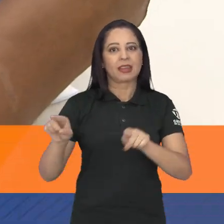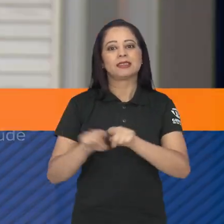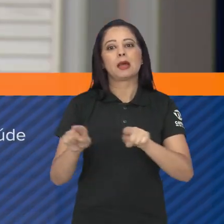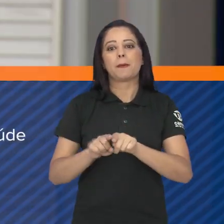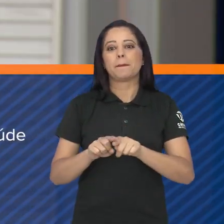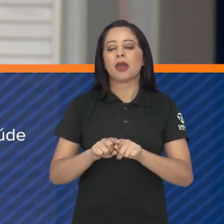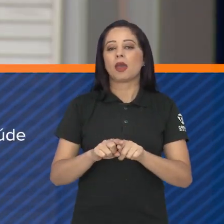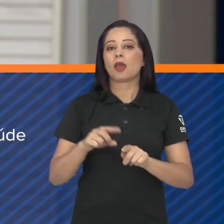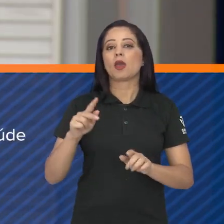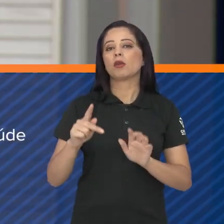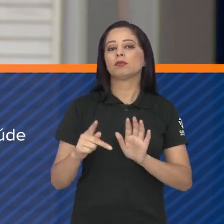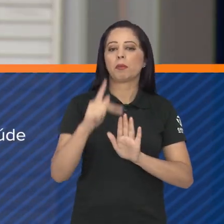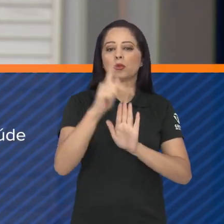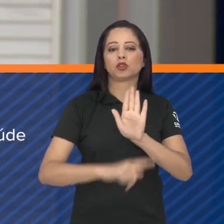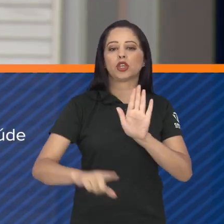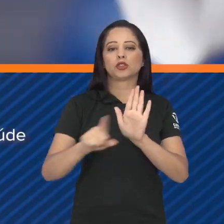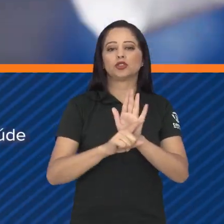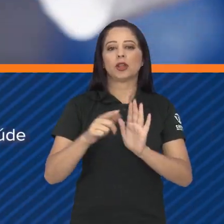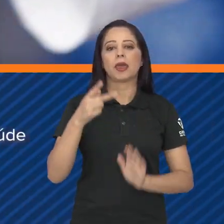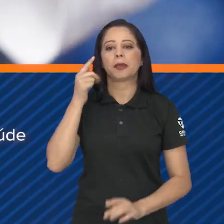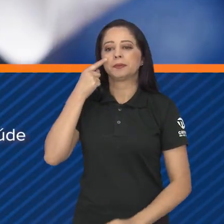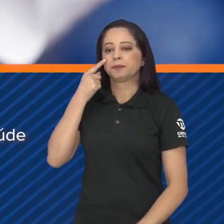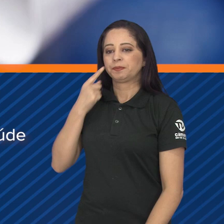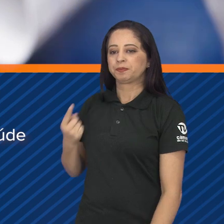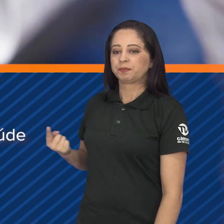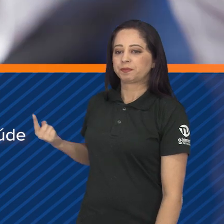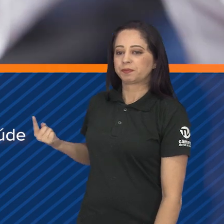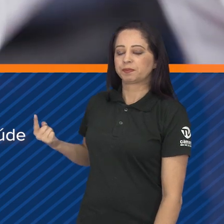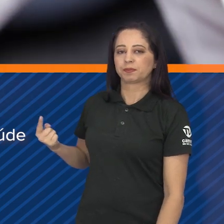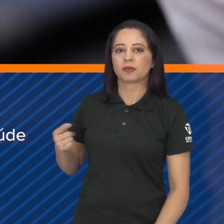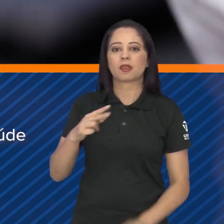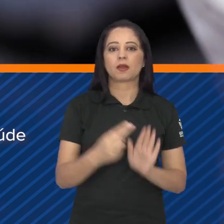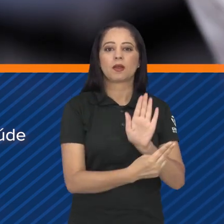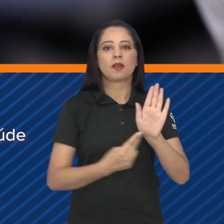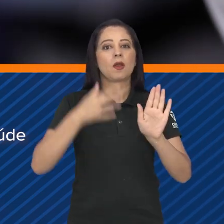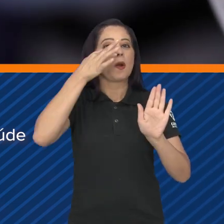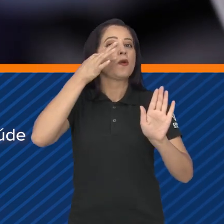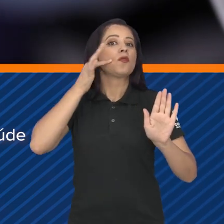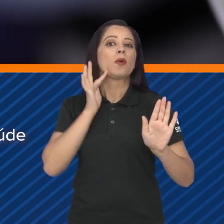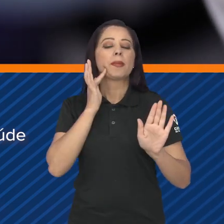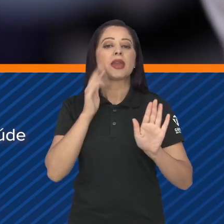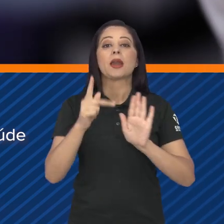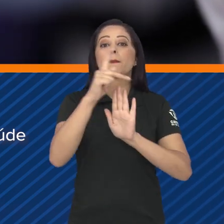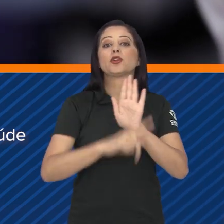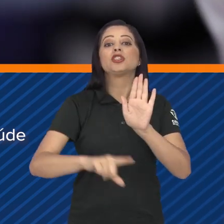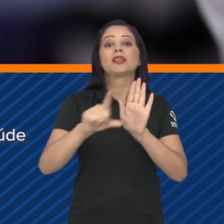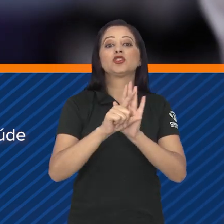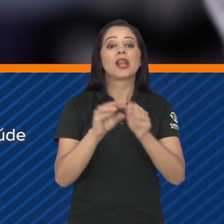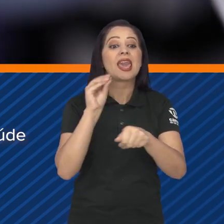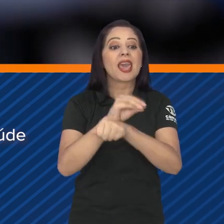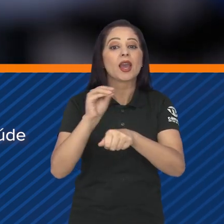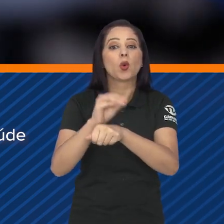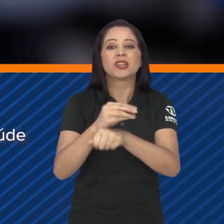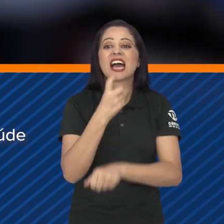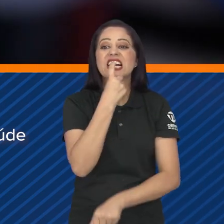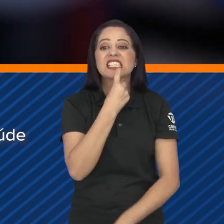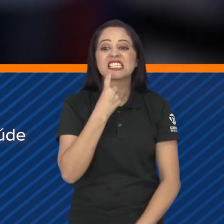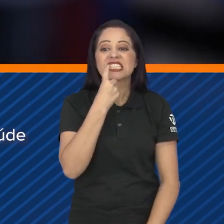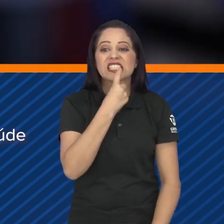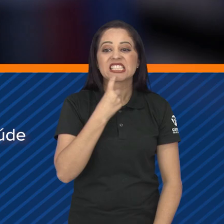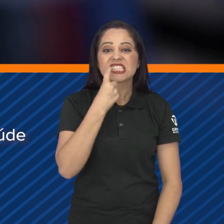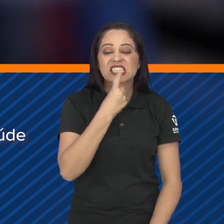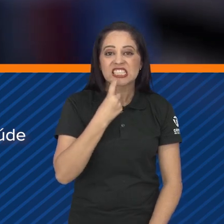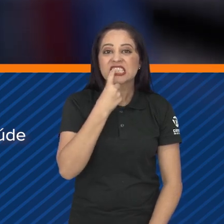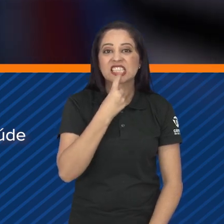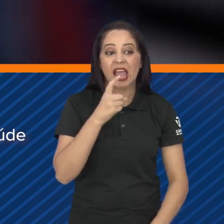apresentada pelo vereador Fabião Zagueiro, que visa instituir um programa de saúde bucal em São José para oferecer tratamento